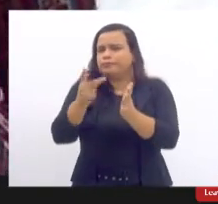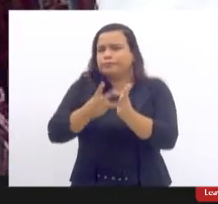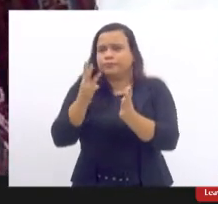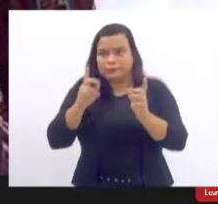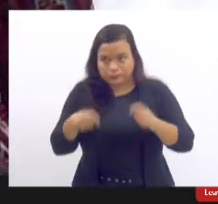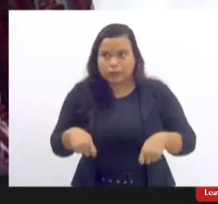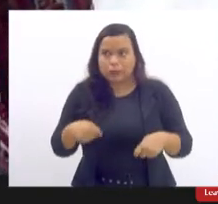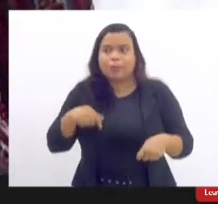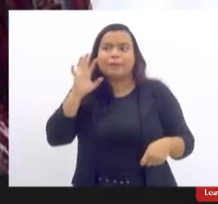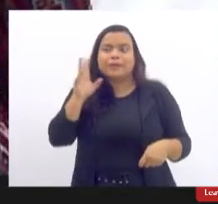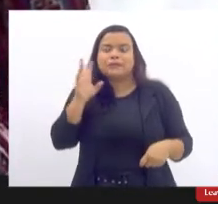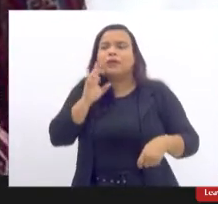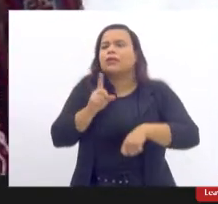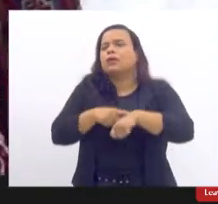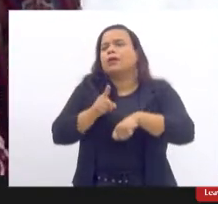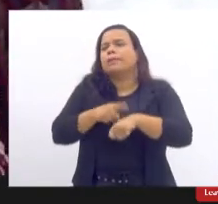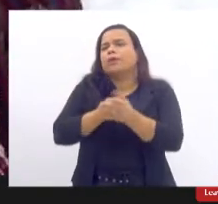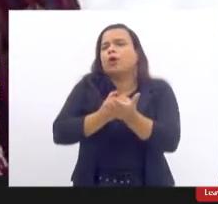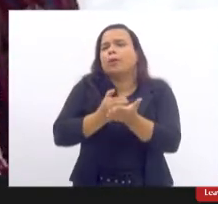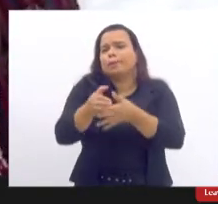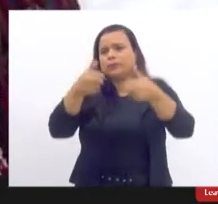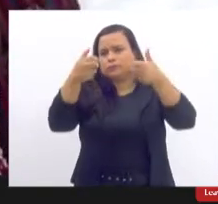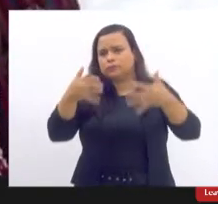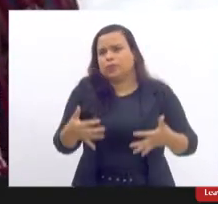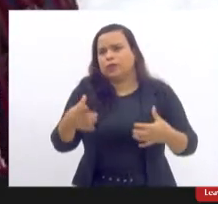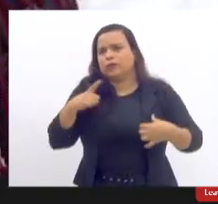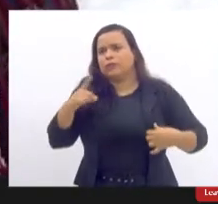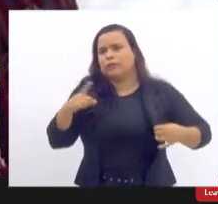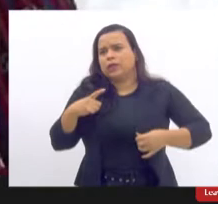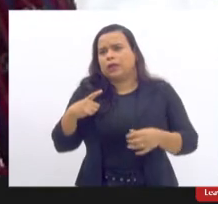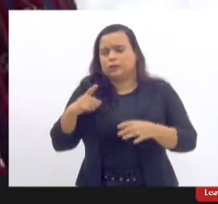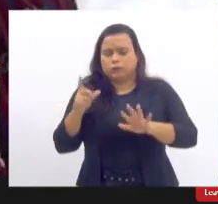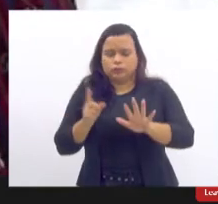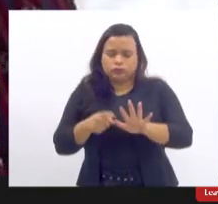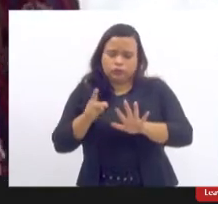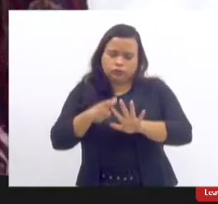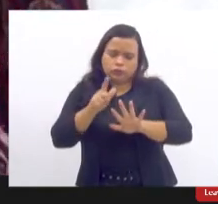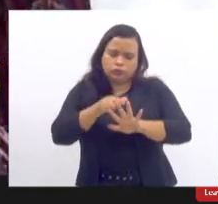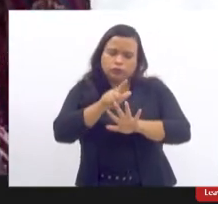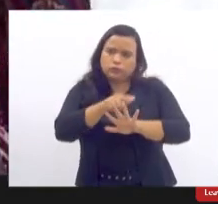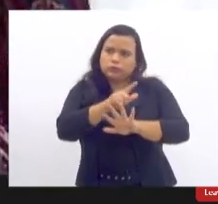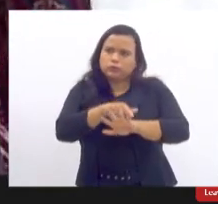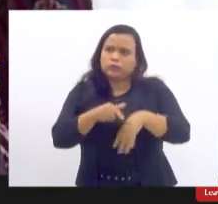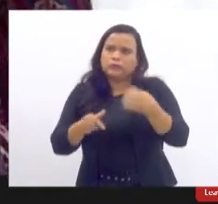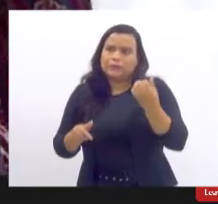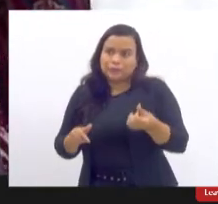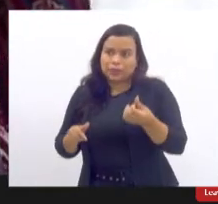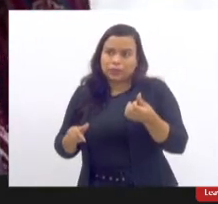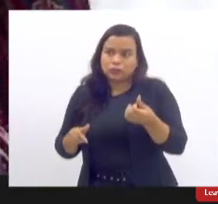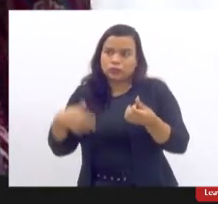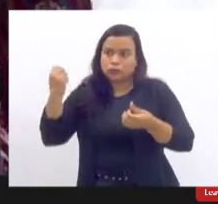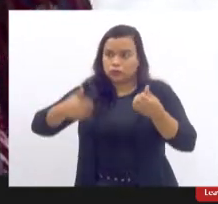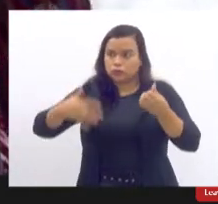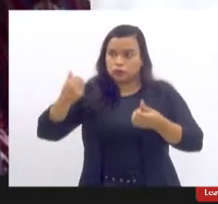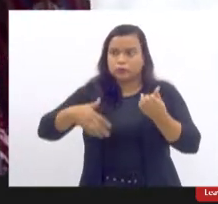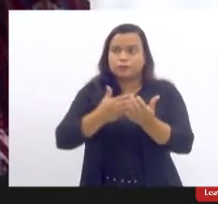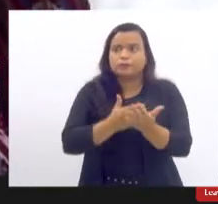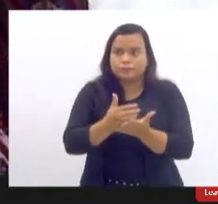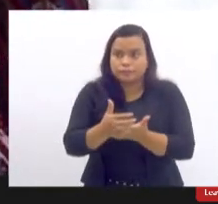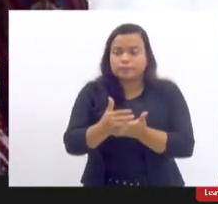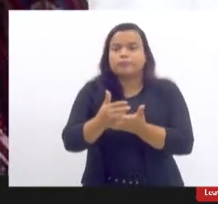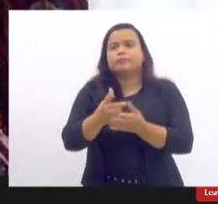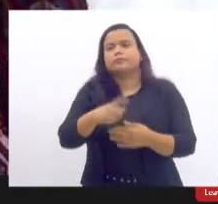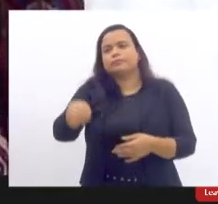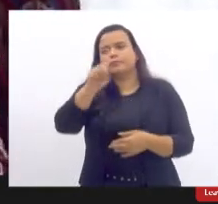pensando um tempo, nós temos um, dois, três, quatro, cinco, seis intervenções iniciais, que são de